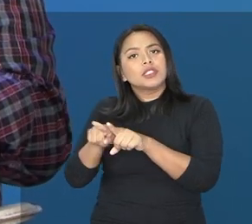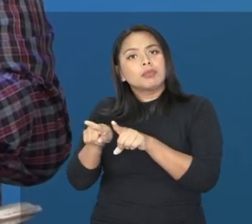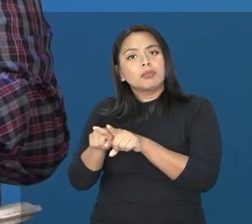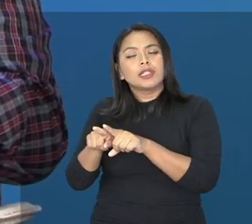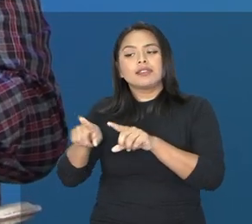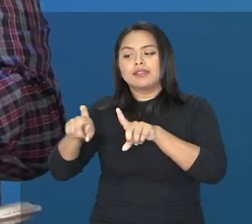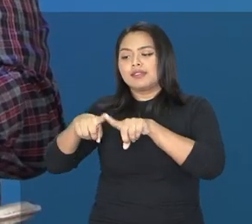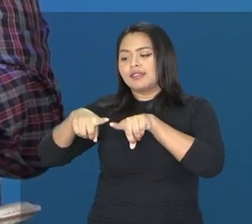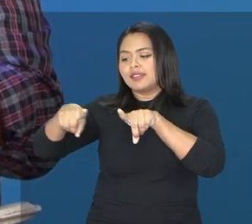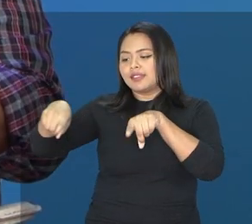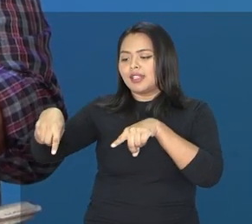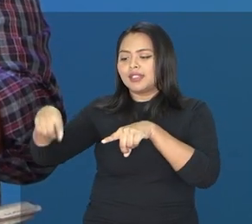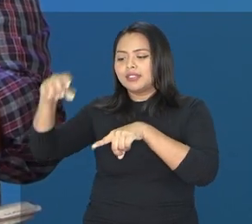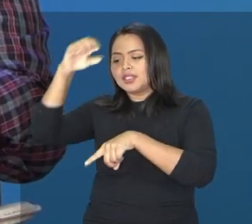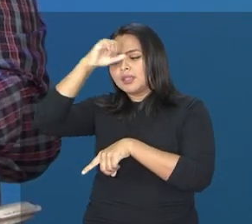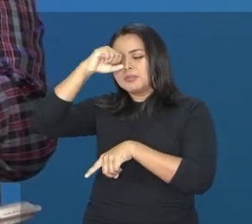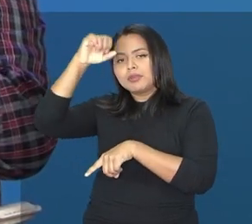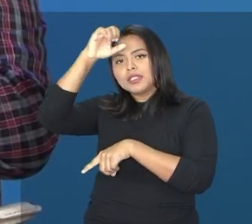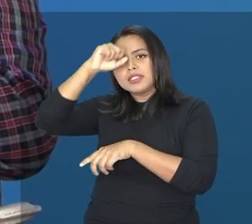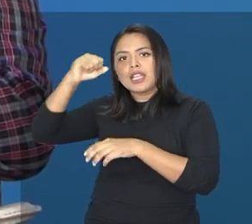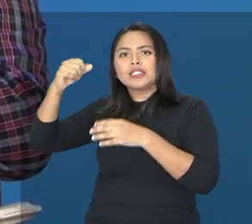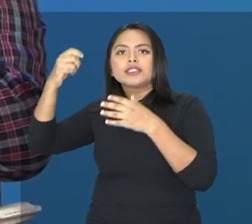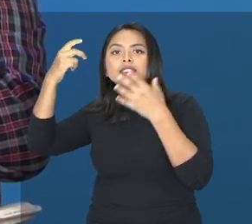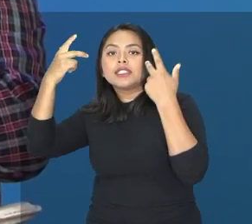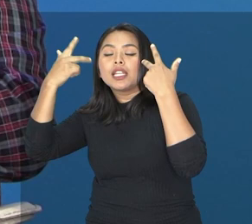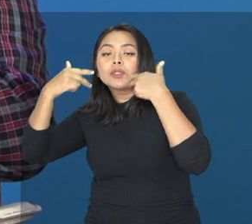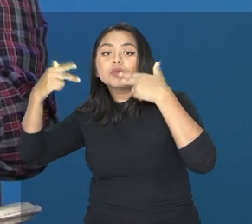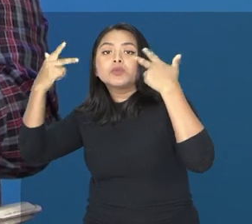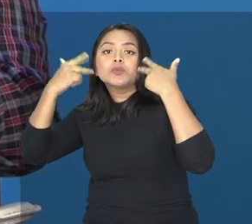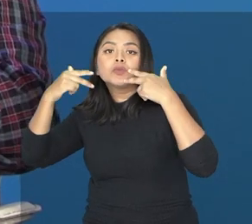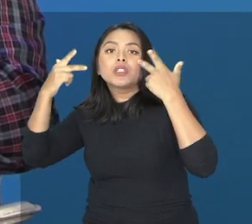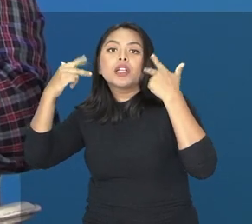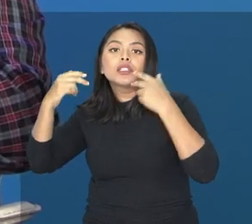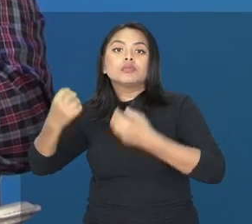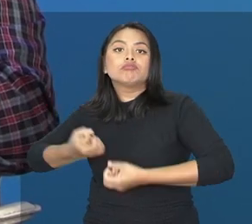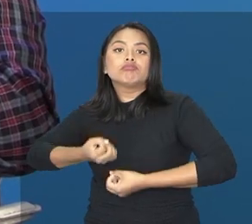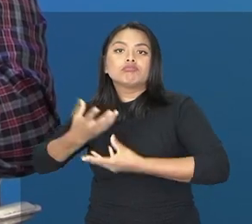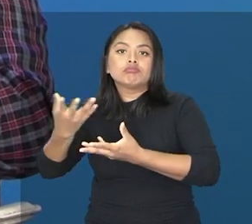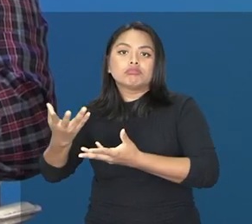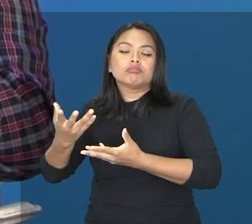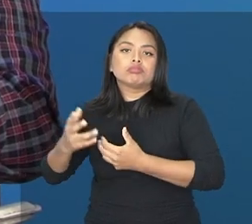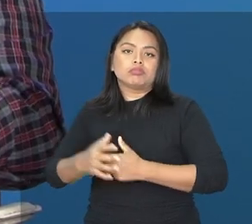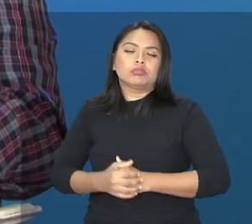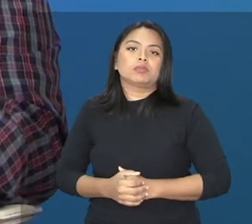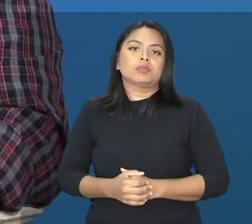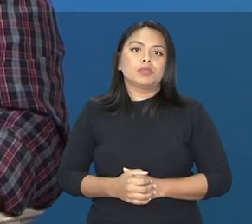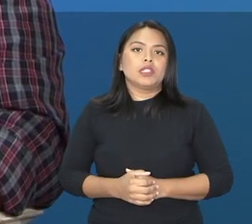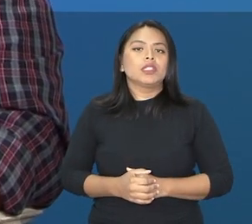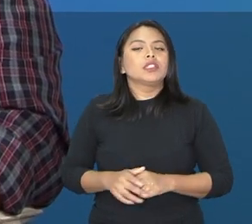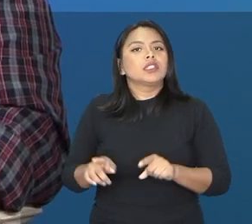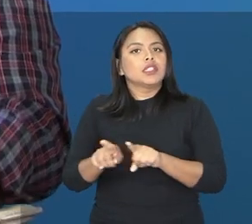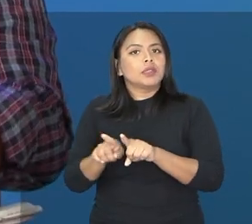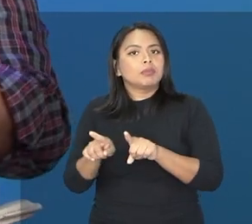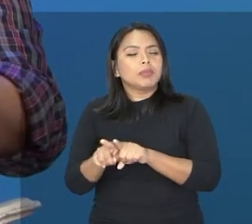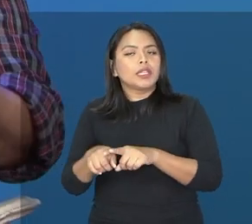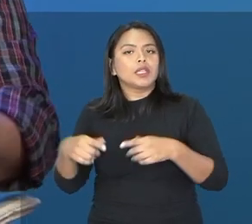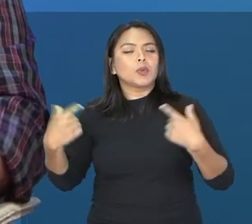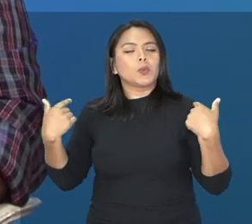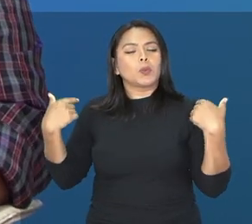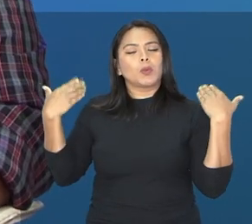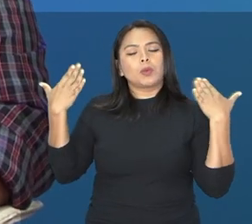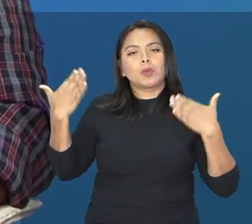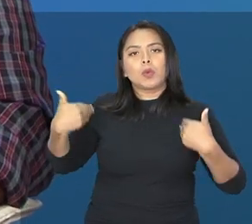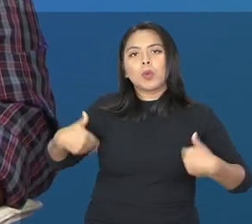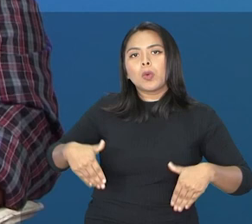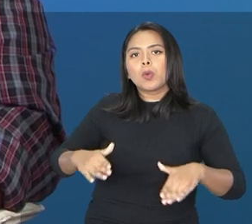de aprendizagem ou domínio de inteligência naturalístico e o domínio psicomotor, onde